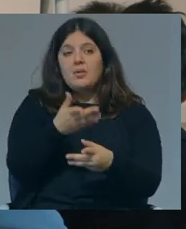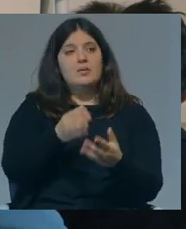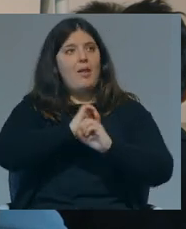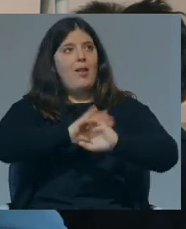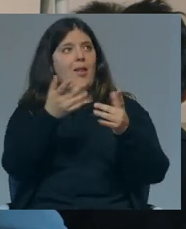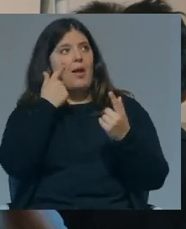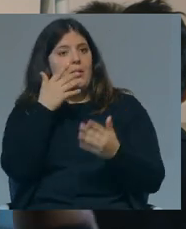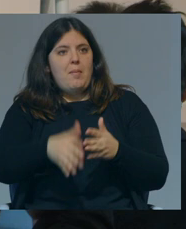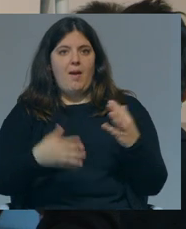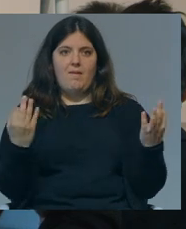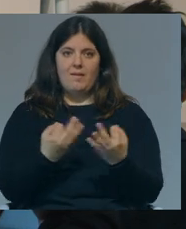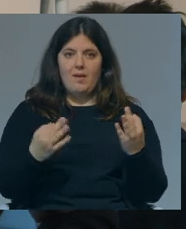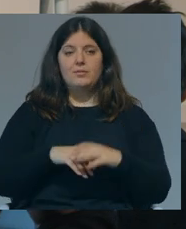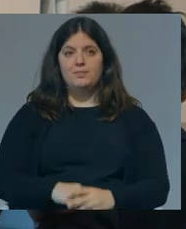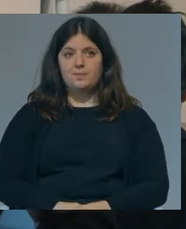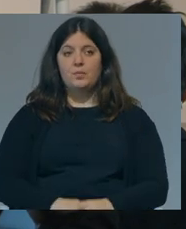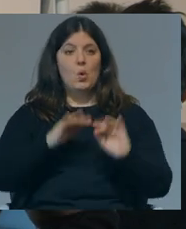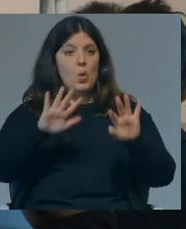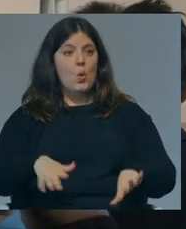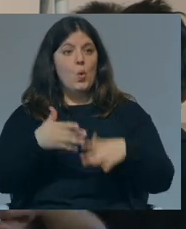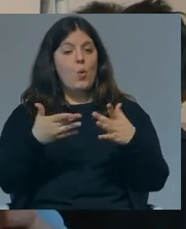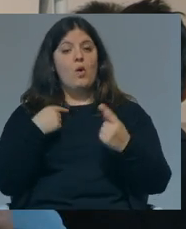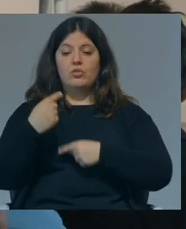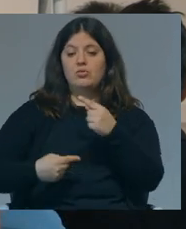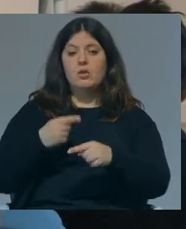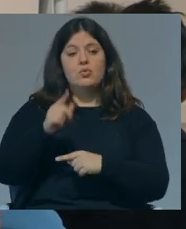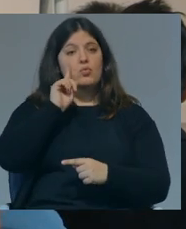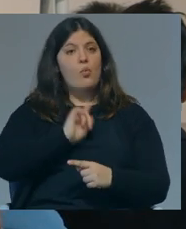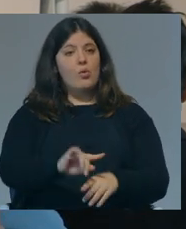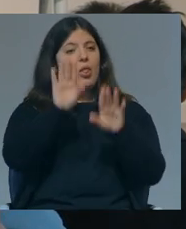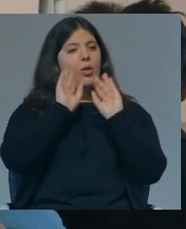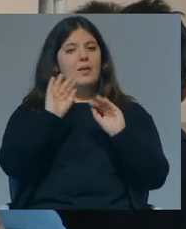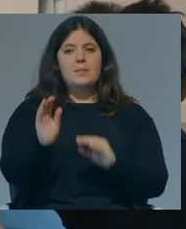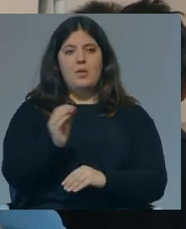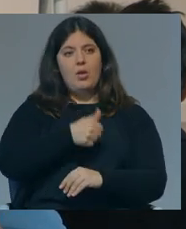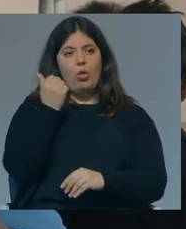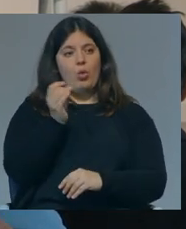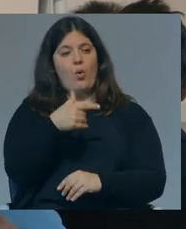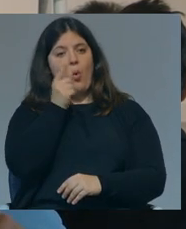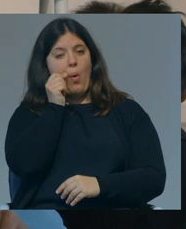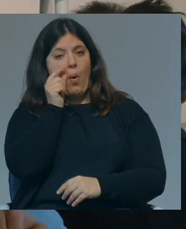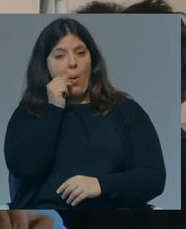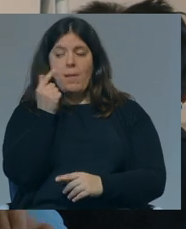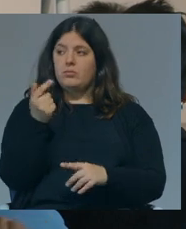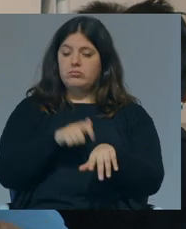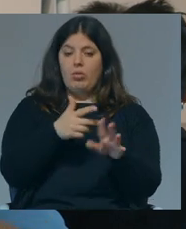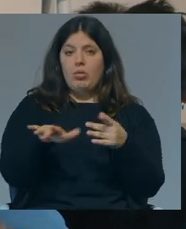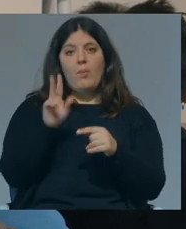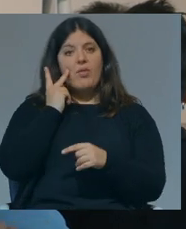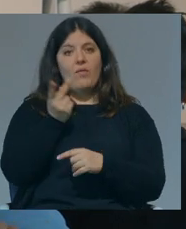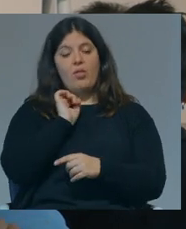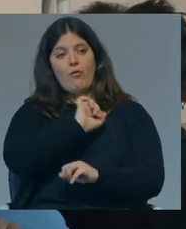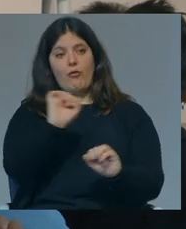naturalmente vai acontecer, não é? Como quando estas gerações de mulheres mais educadas do que os homens chegarem a uma altura da sua